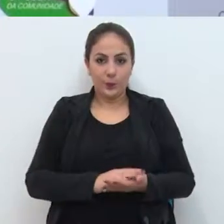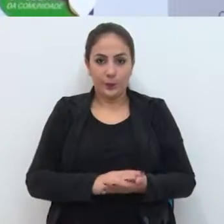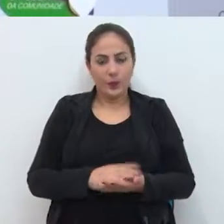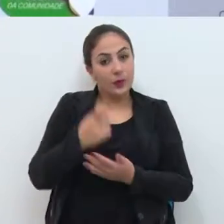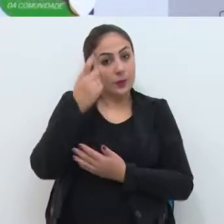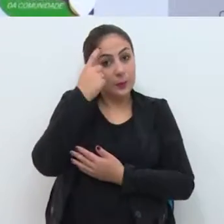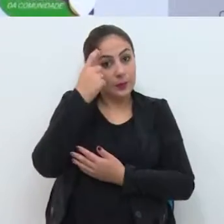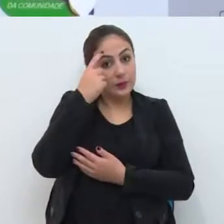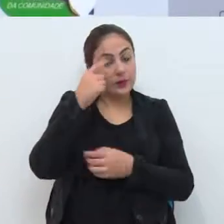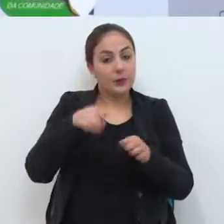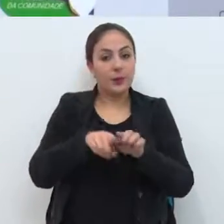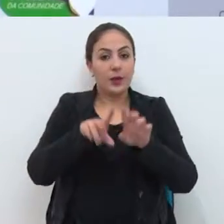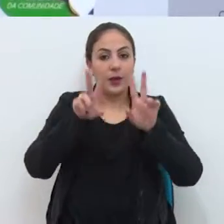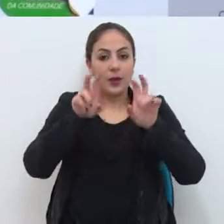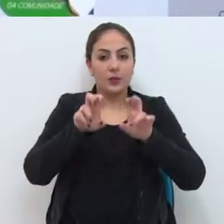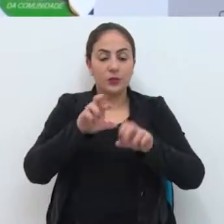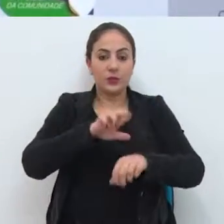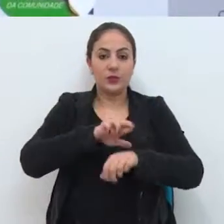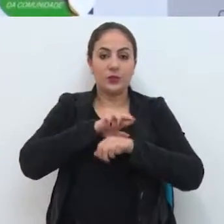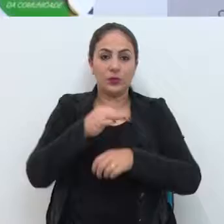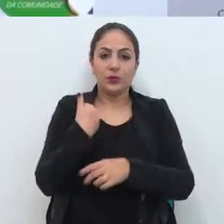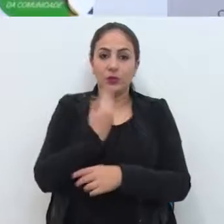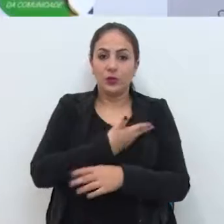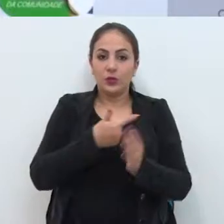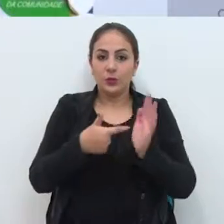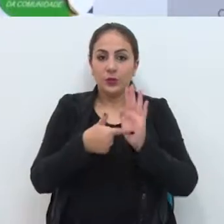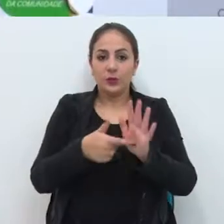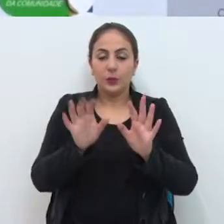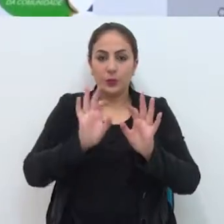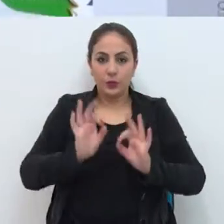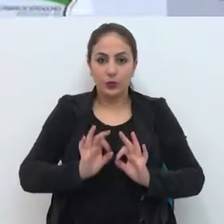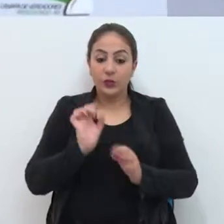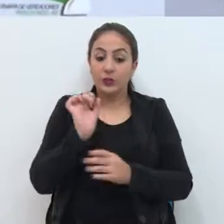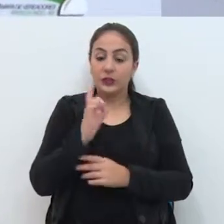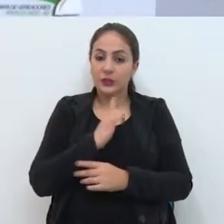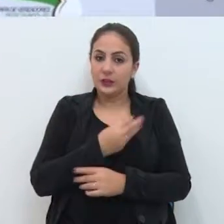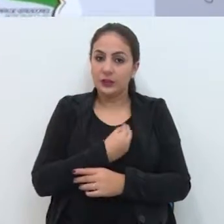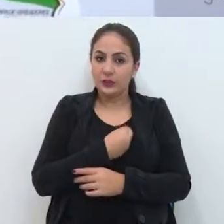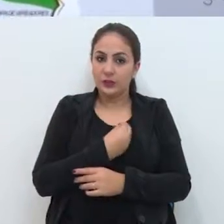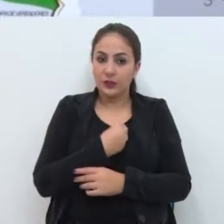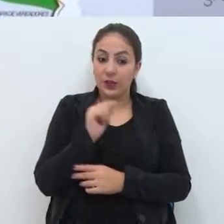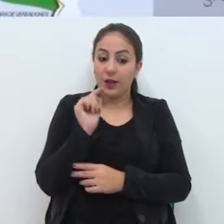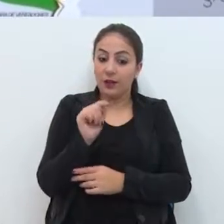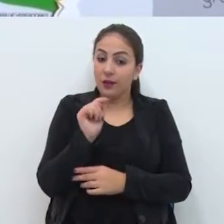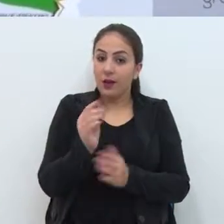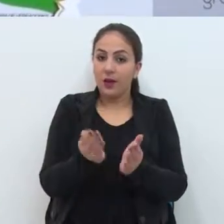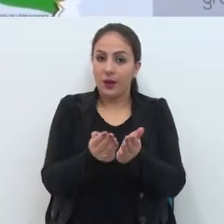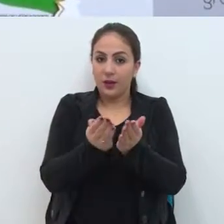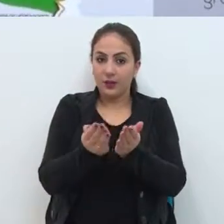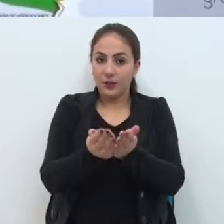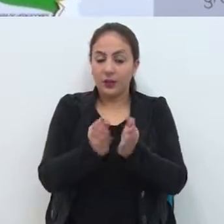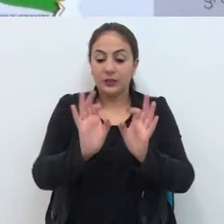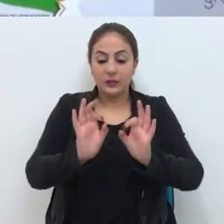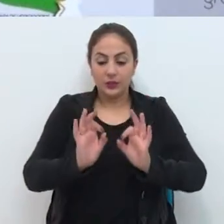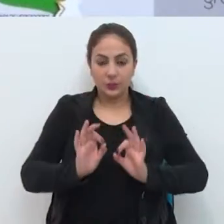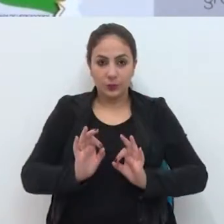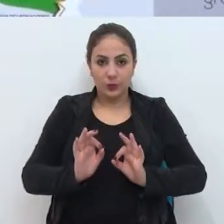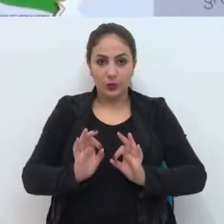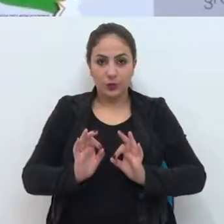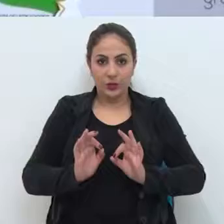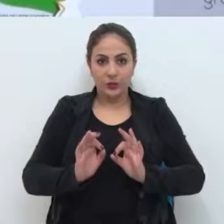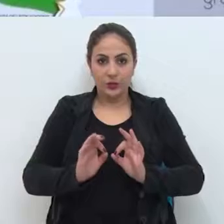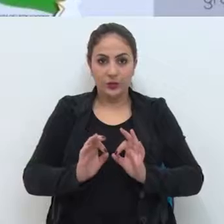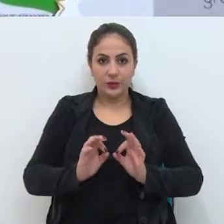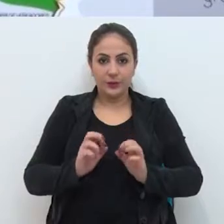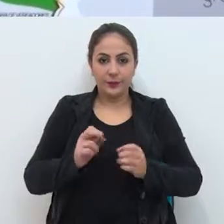Então, pensando também na questão da segurança, nós apresentamos esse projeto para que lá possa ser desenvolvido um projeto de